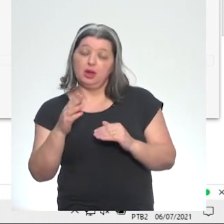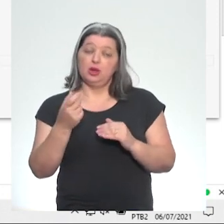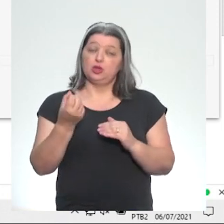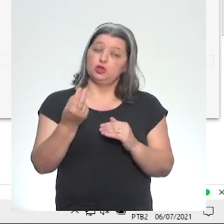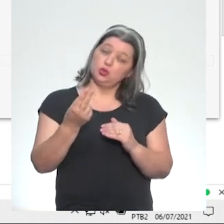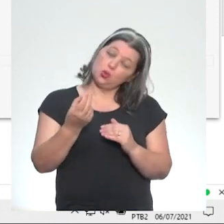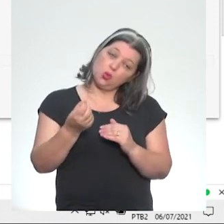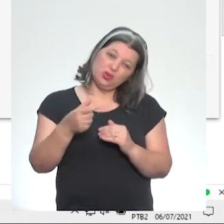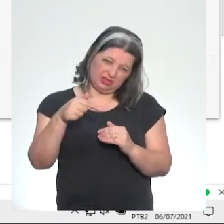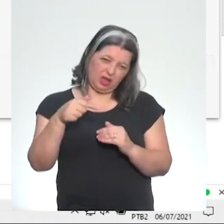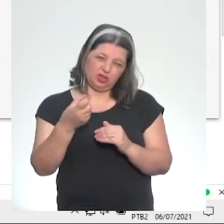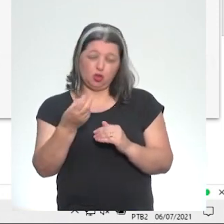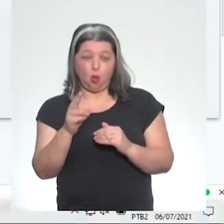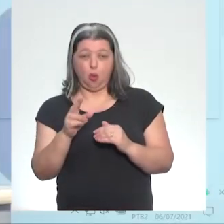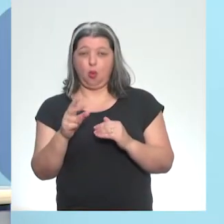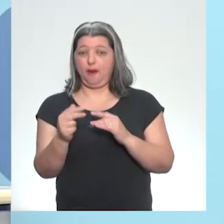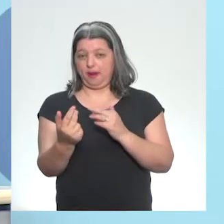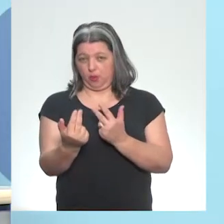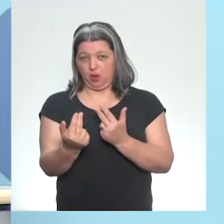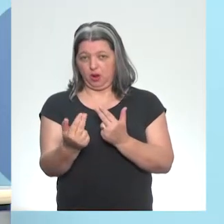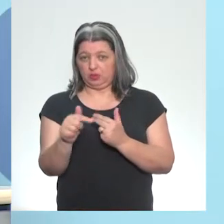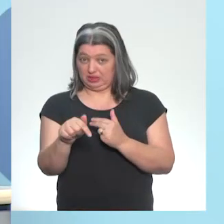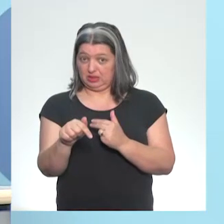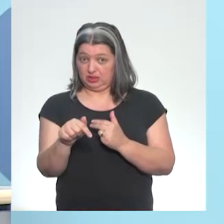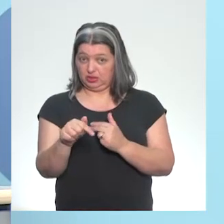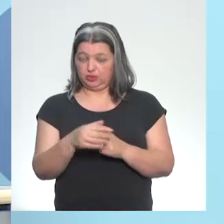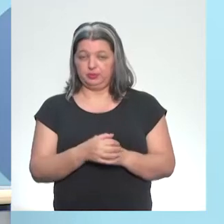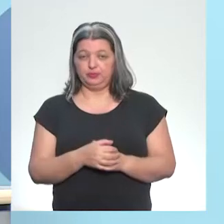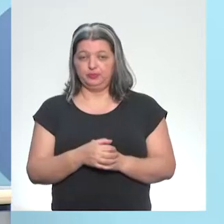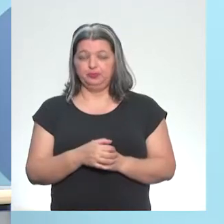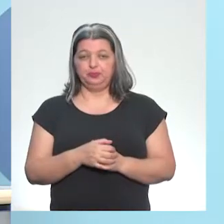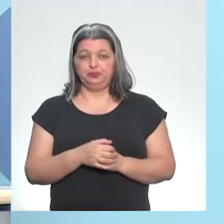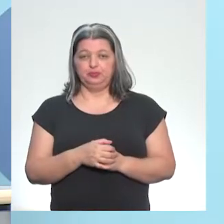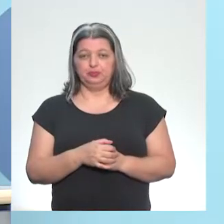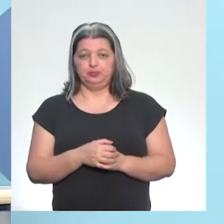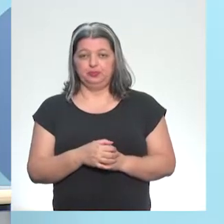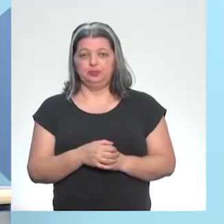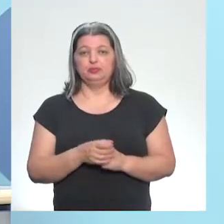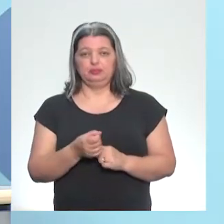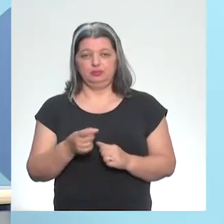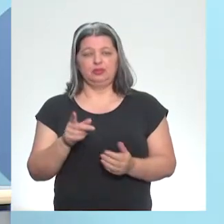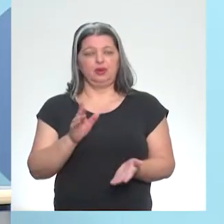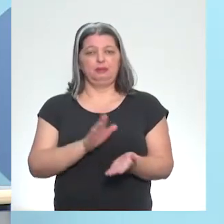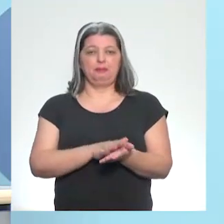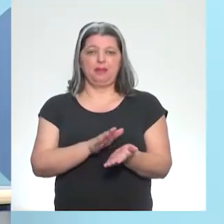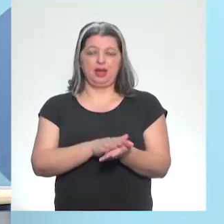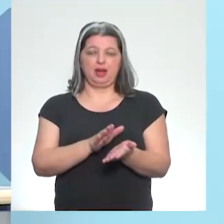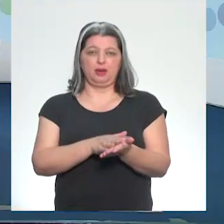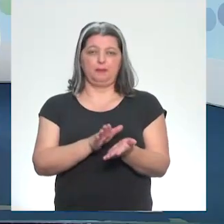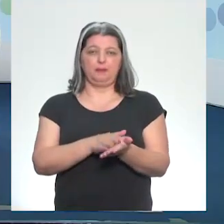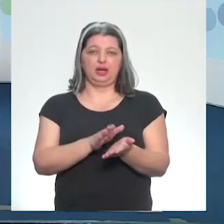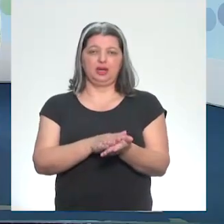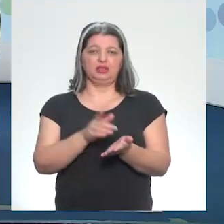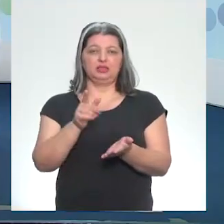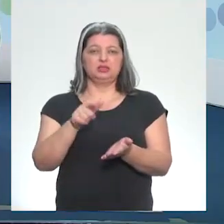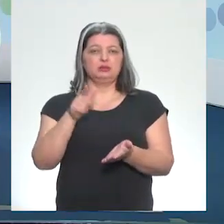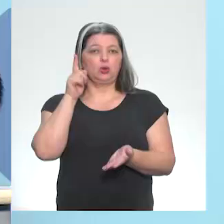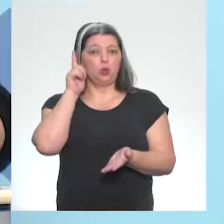7, que a gente aqui é braba, 7 a média, né? Print vai ser parabéns. Você